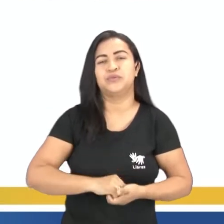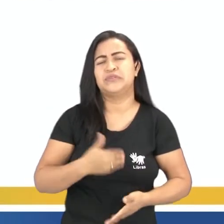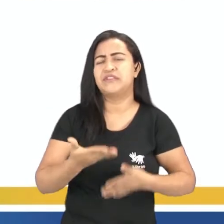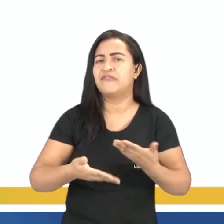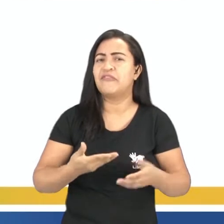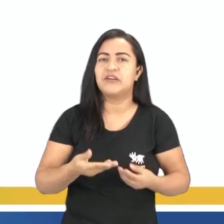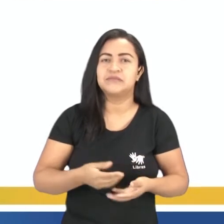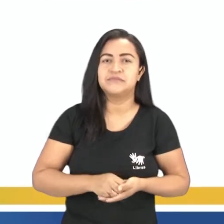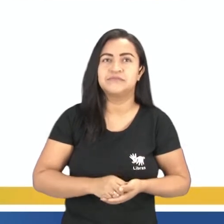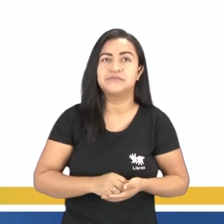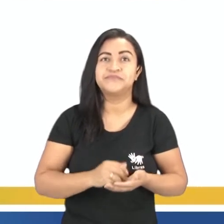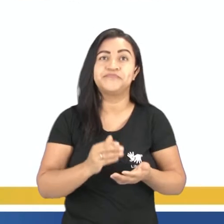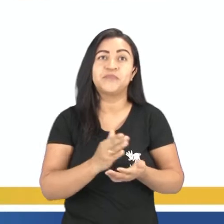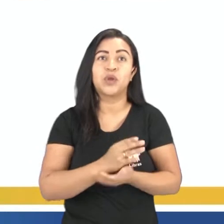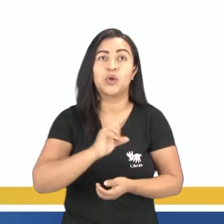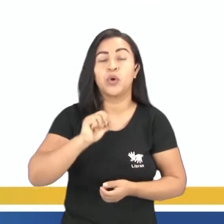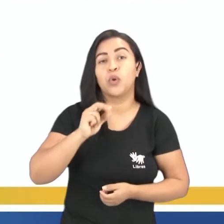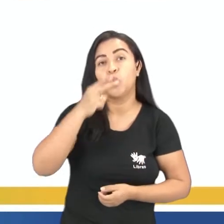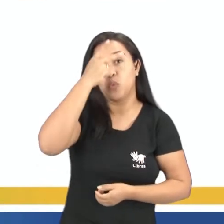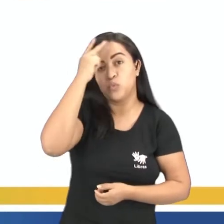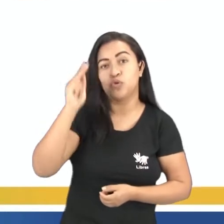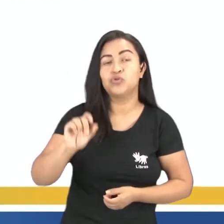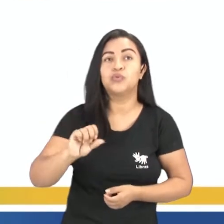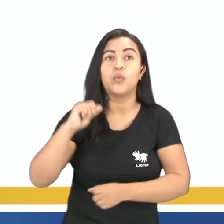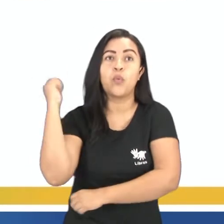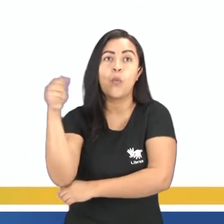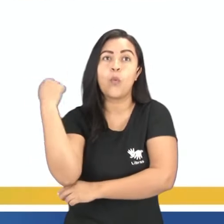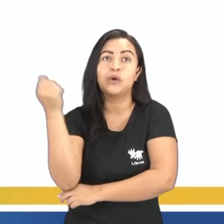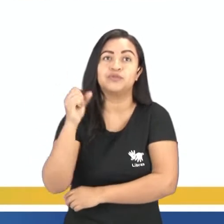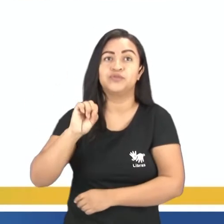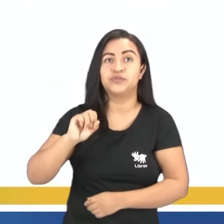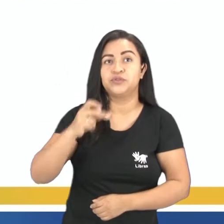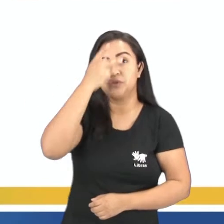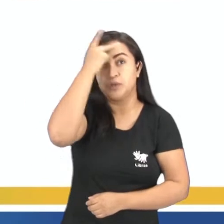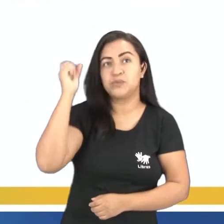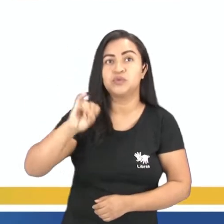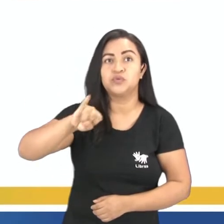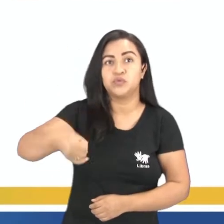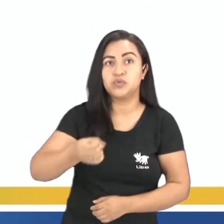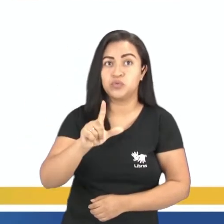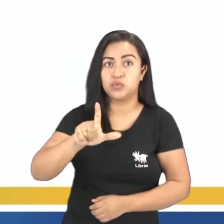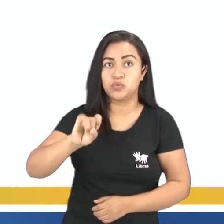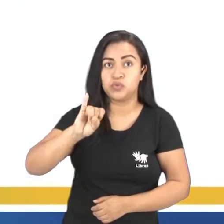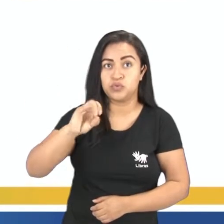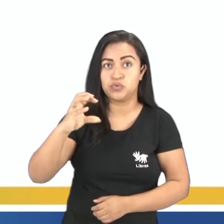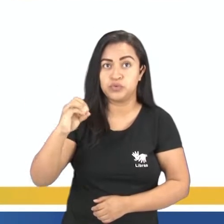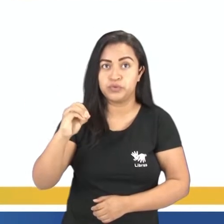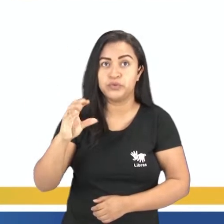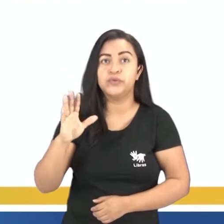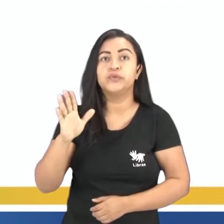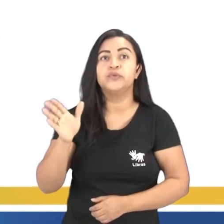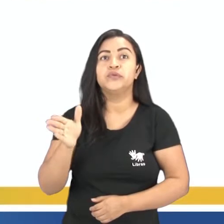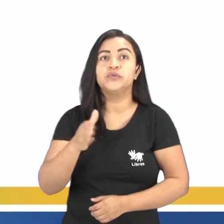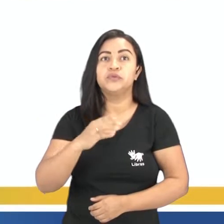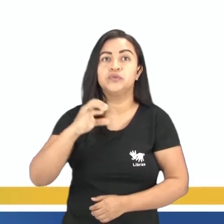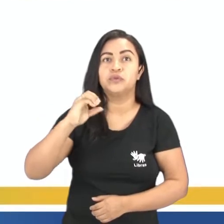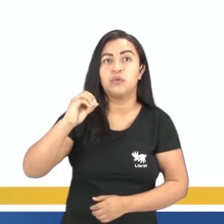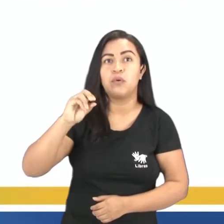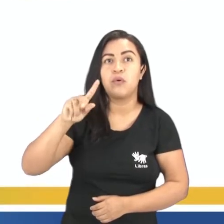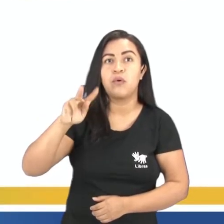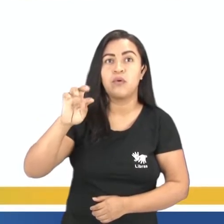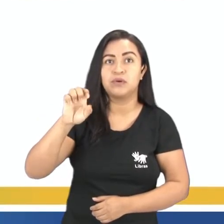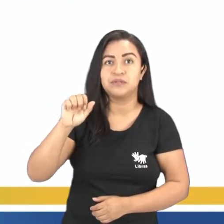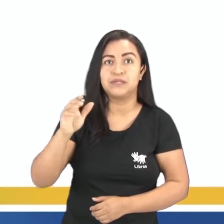conto. Alguns autores, eles acabam por se especializar na criação de contos voltados para temas determinados.